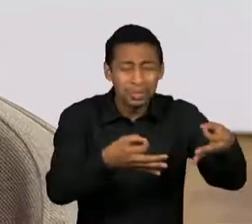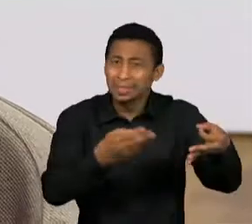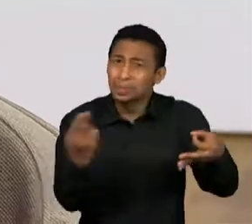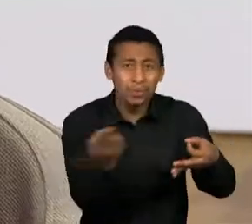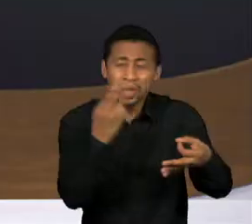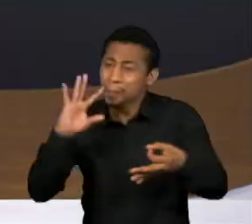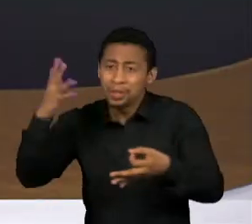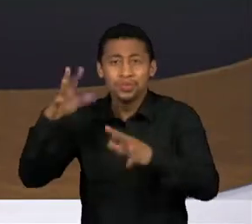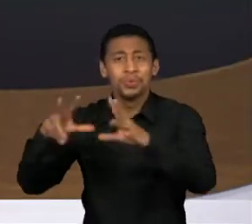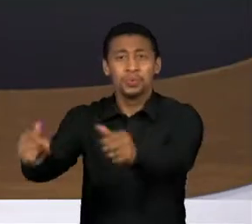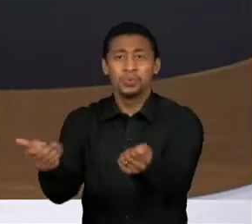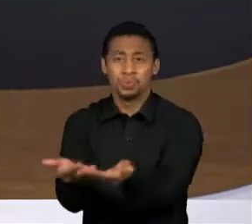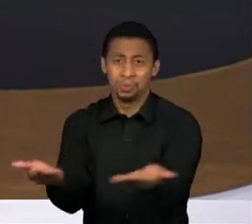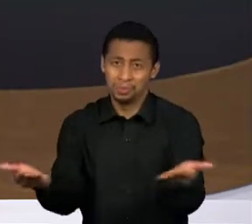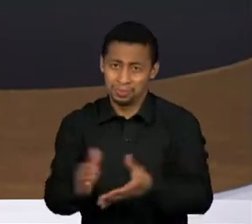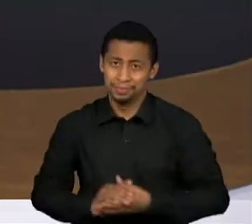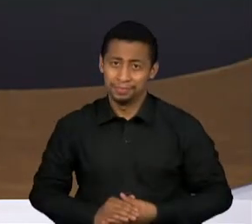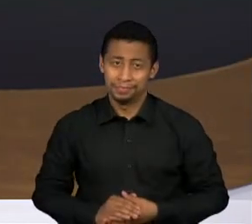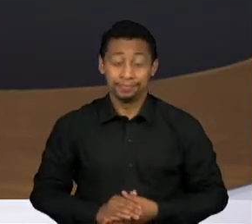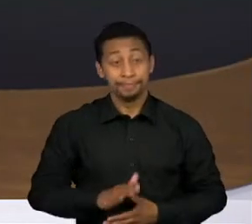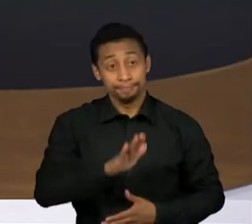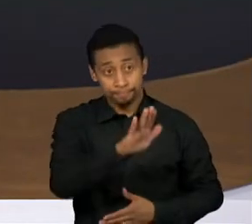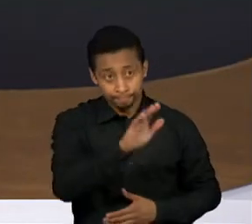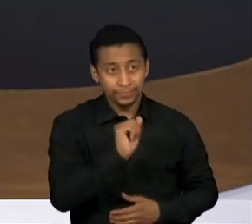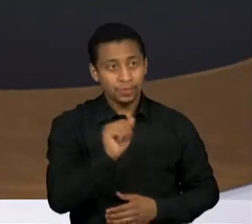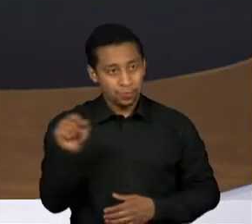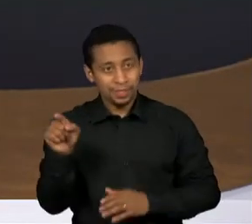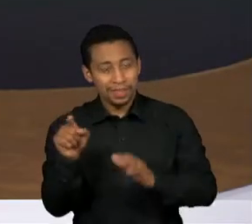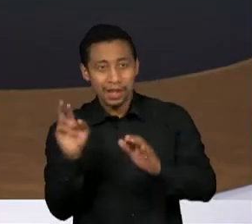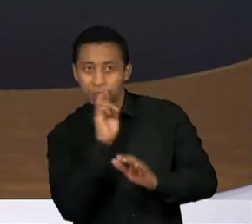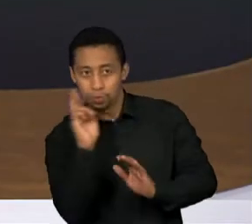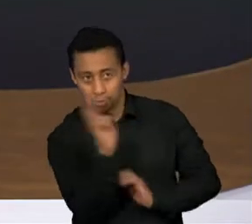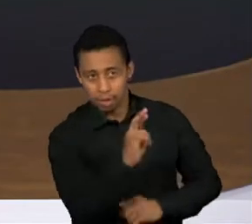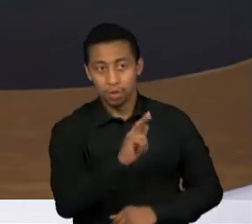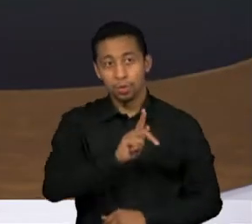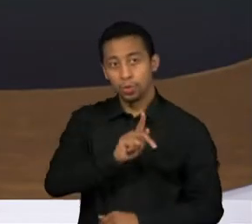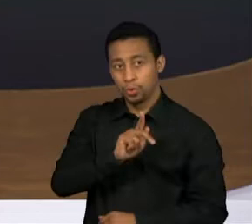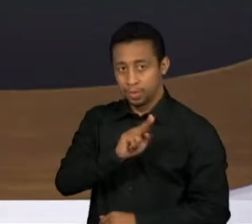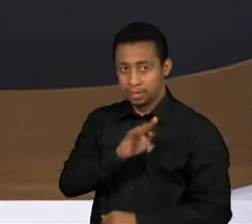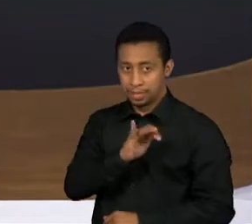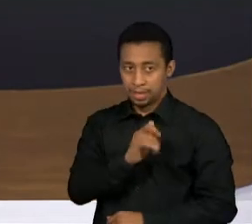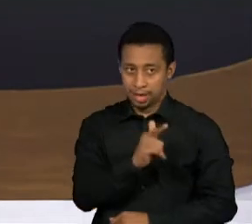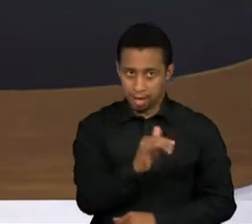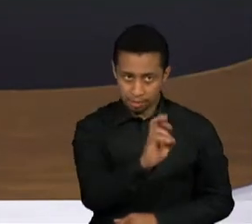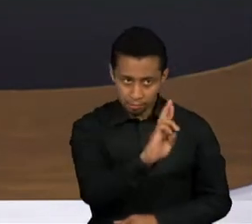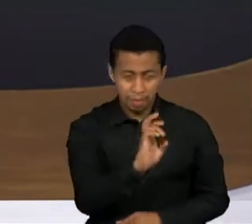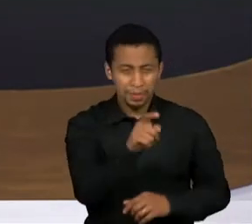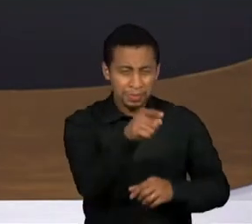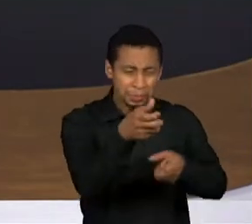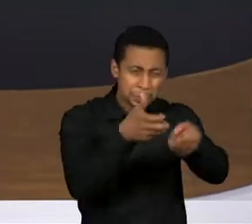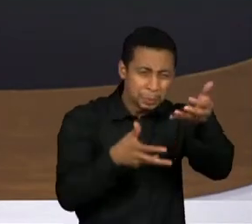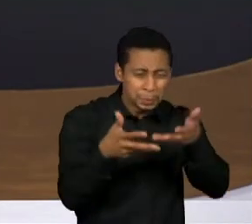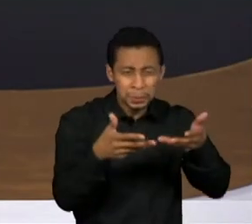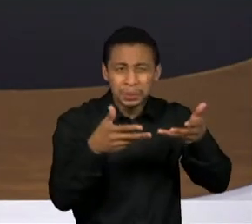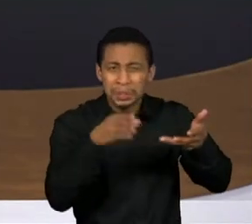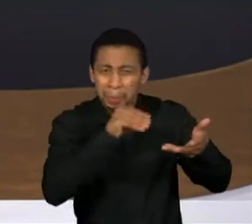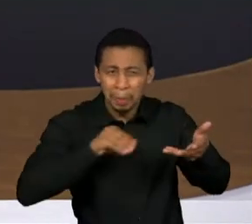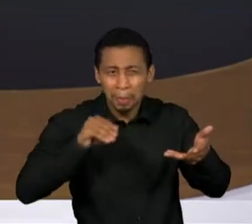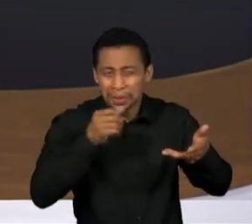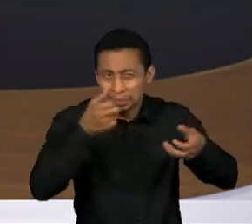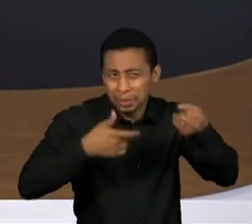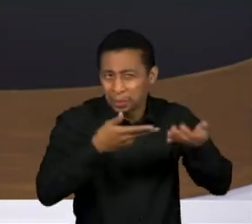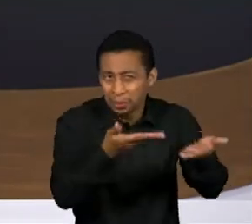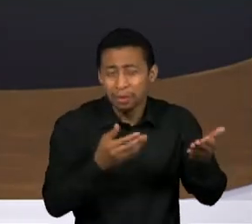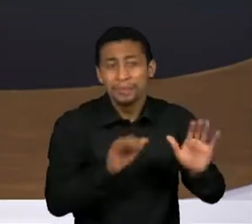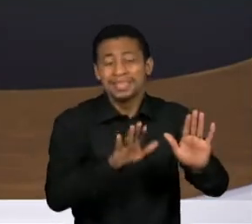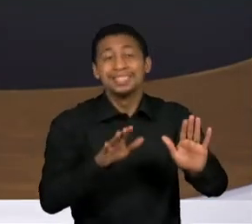Renata, você, voltando à sua resposta para o Guilherme, você falou uma frase que me causou uma certa perplexidade de dizer que a